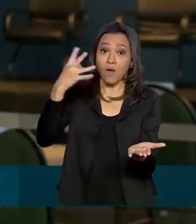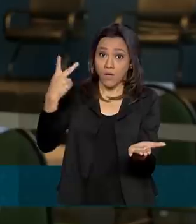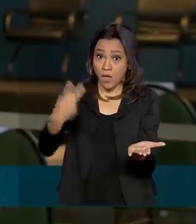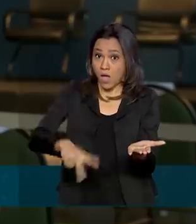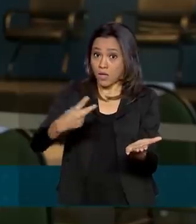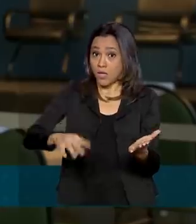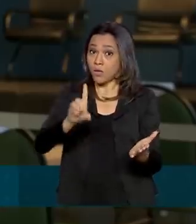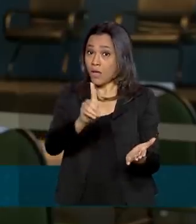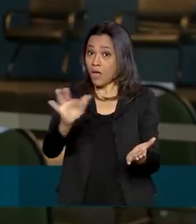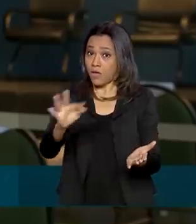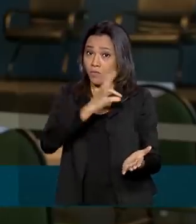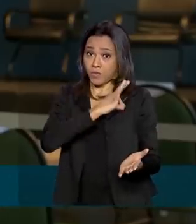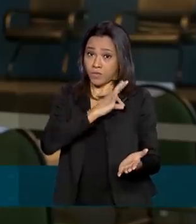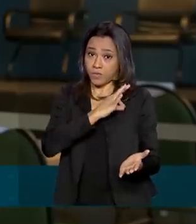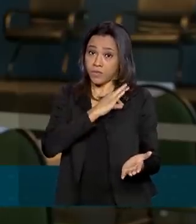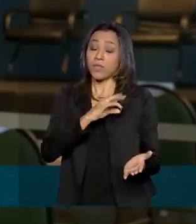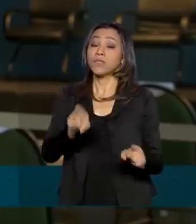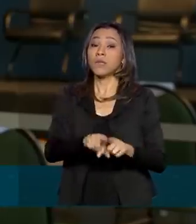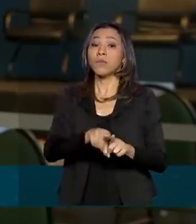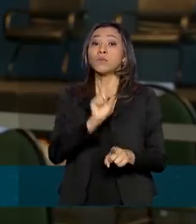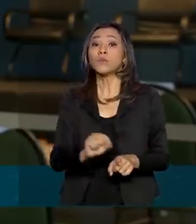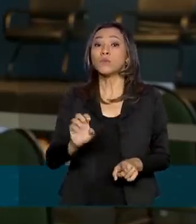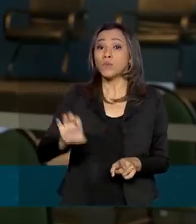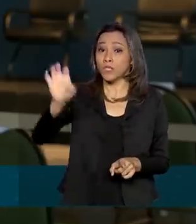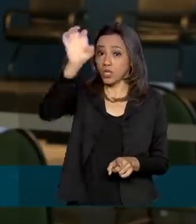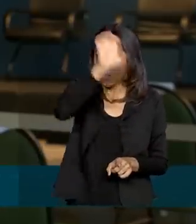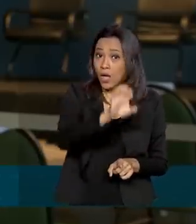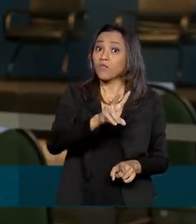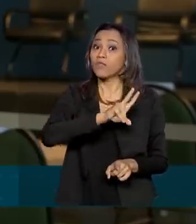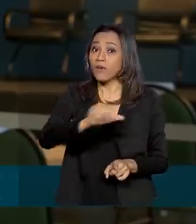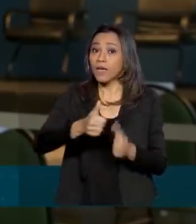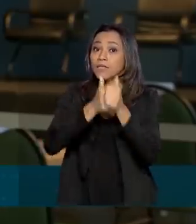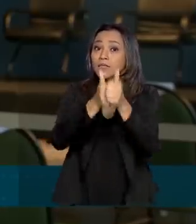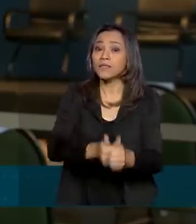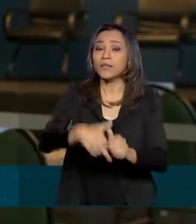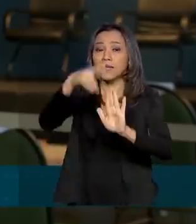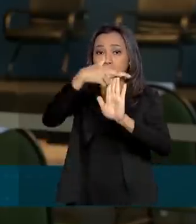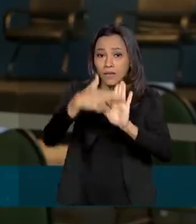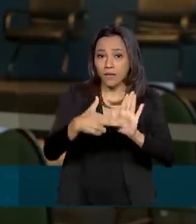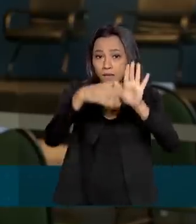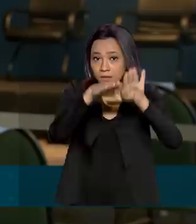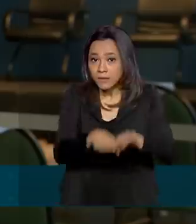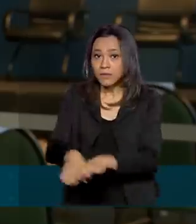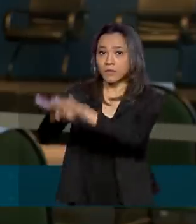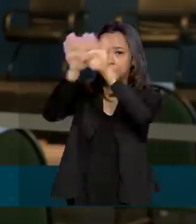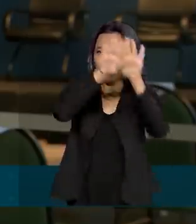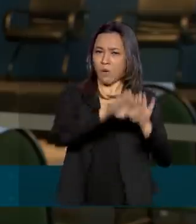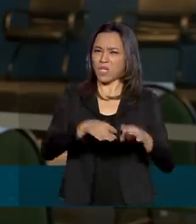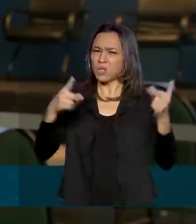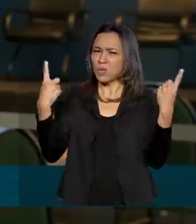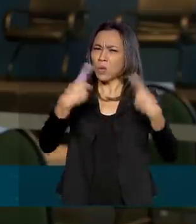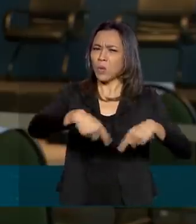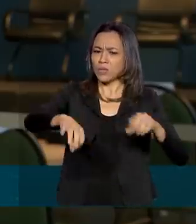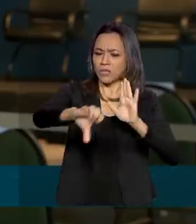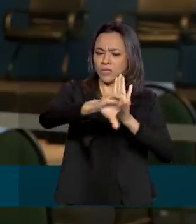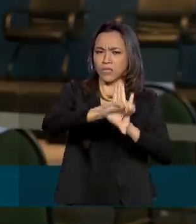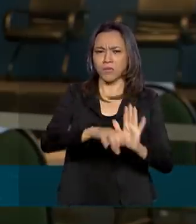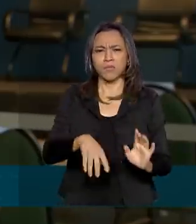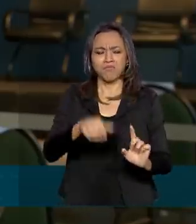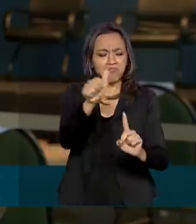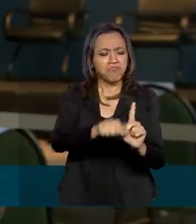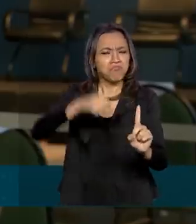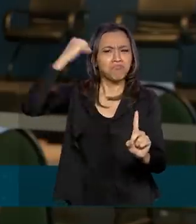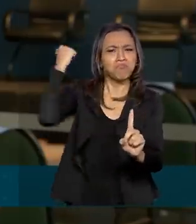e também dos Estados vão contar com normas padronizadas na investigação e perícias desse tipo de crime. O crime de feminicídio